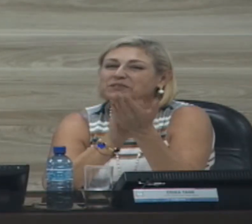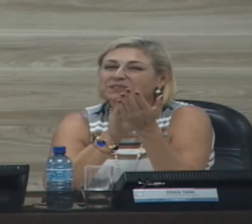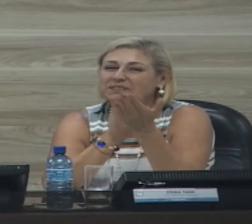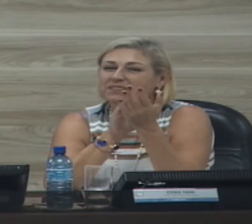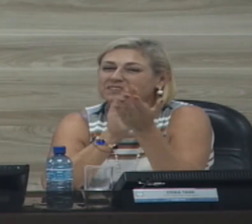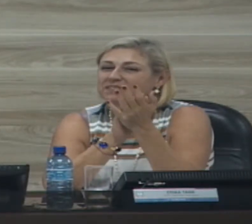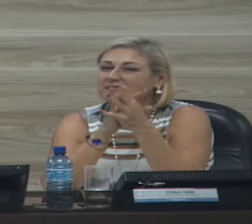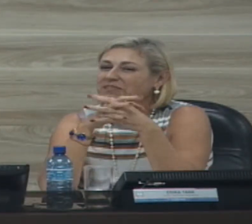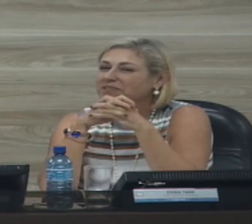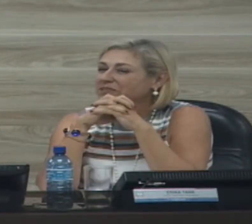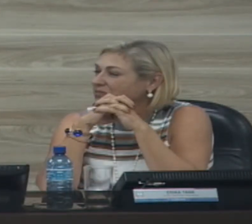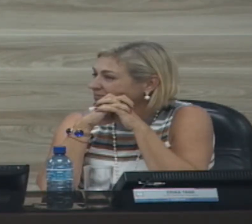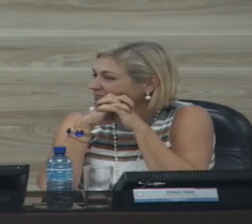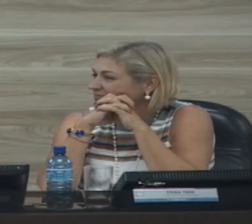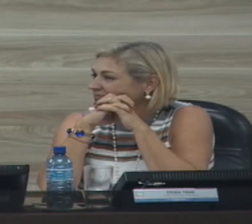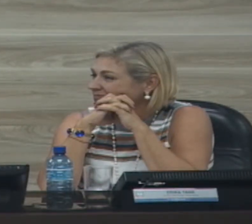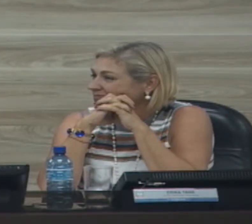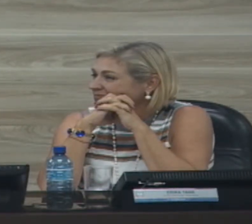Vaguinho